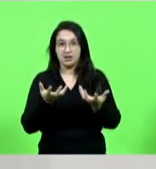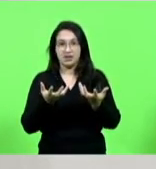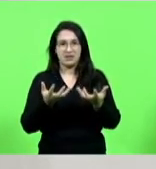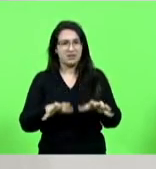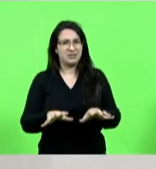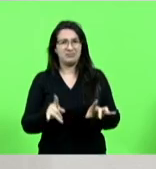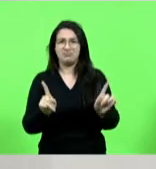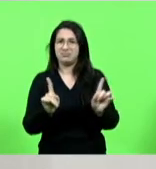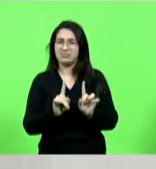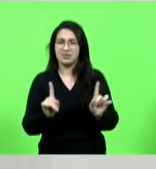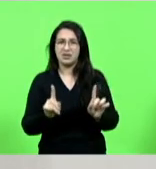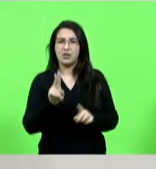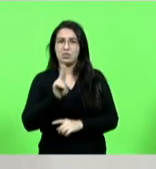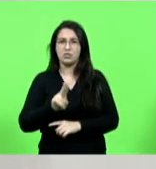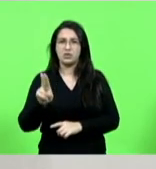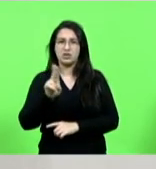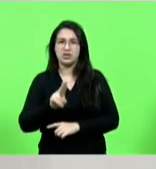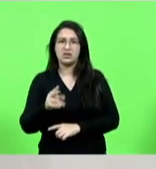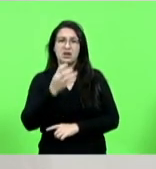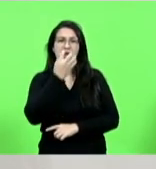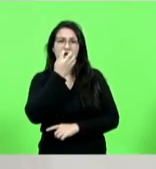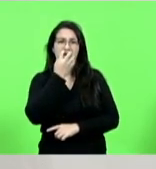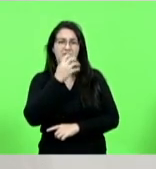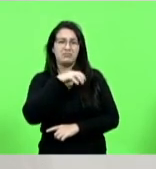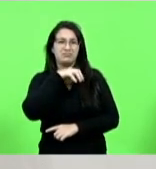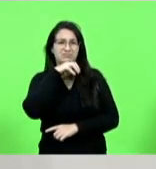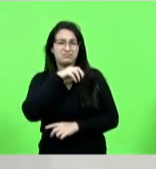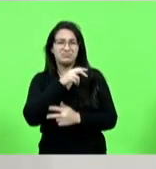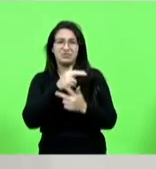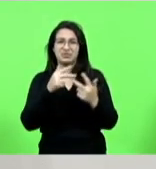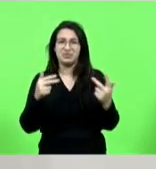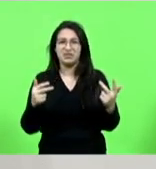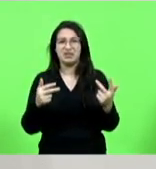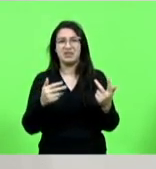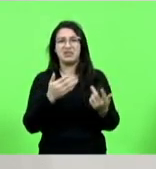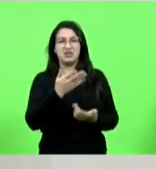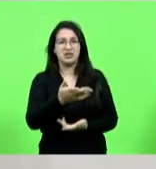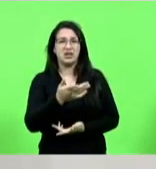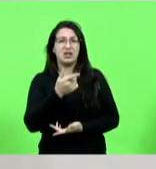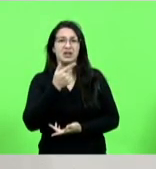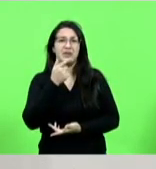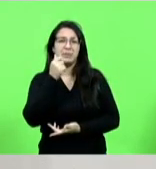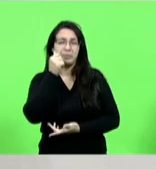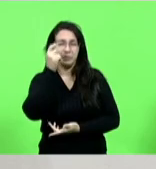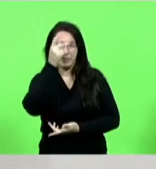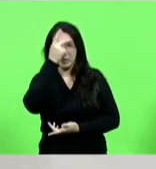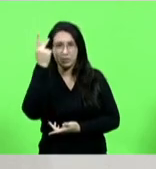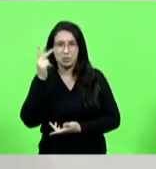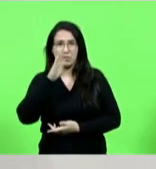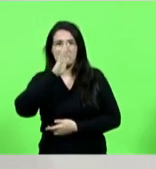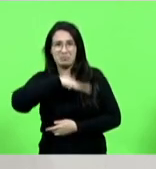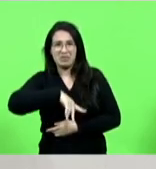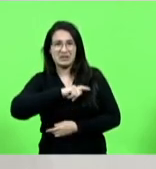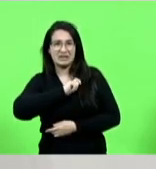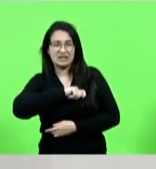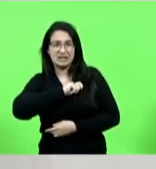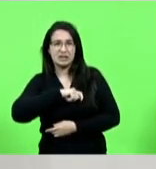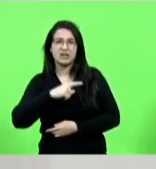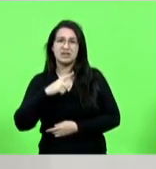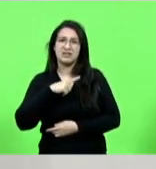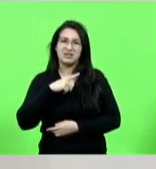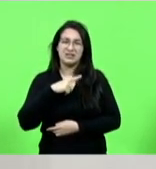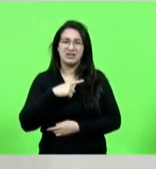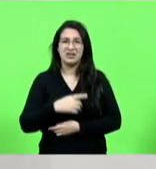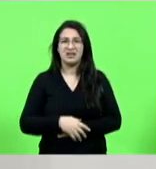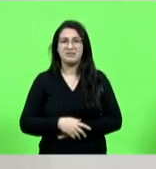utilização de animais para pessoas sádicas ganharem dinheiro o sadismo é quando